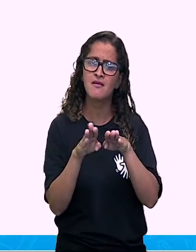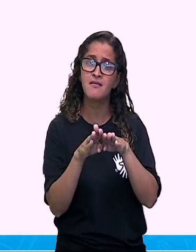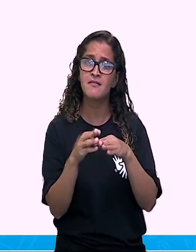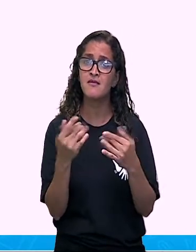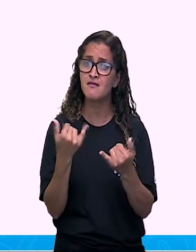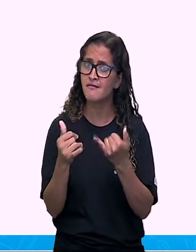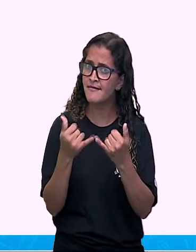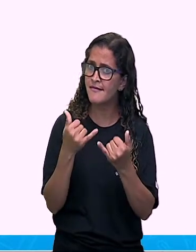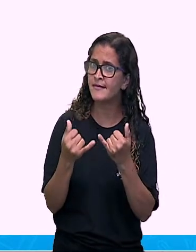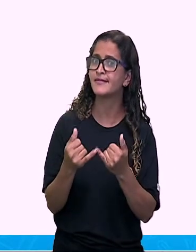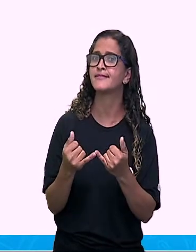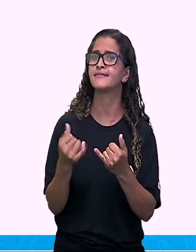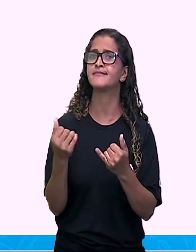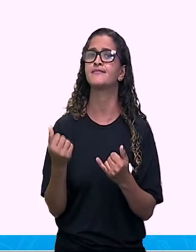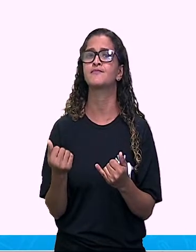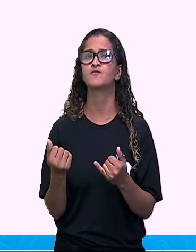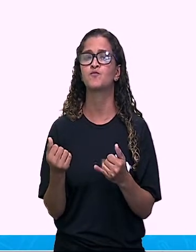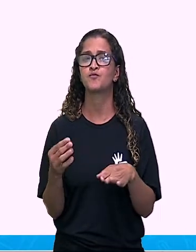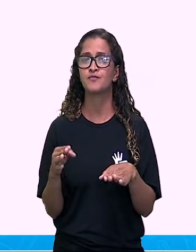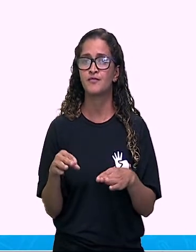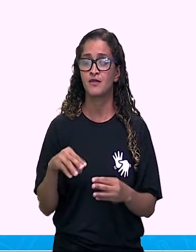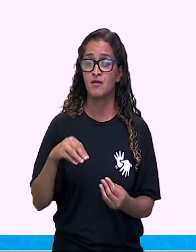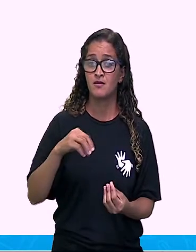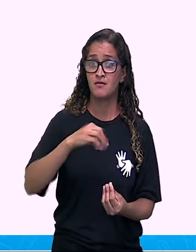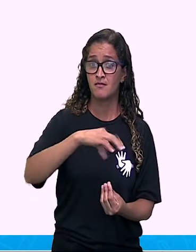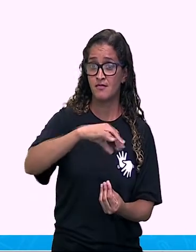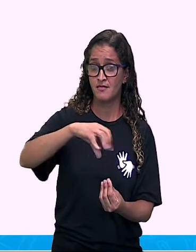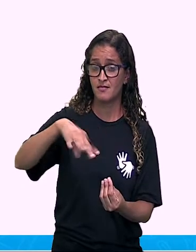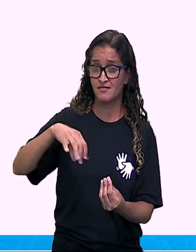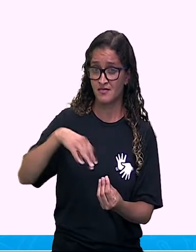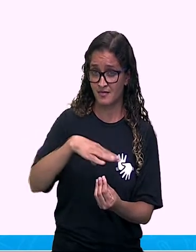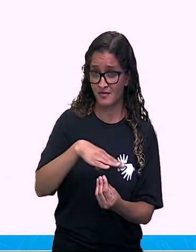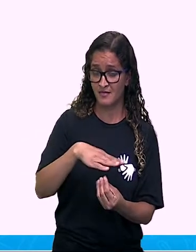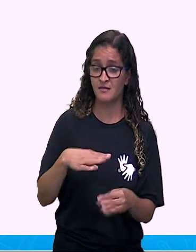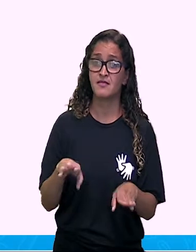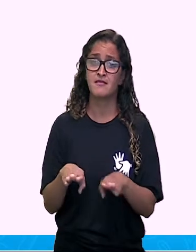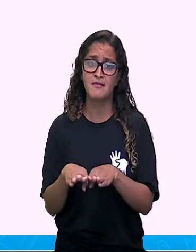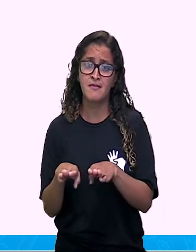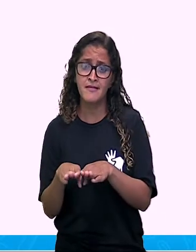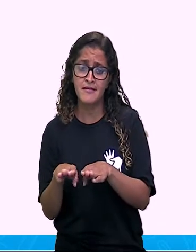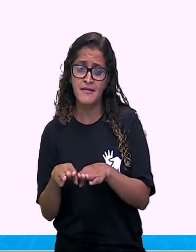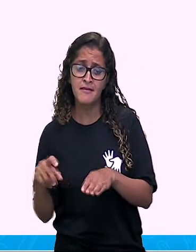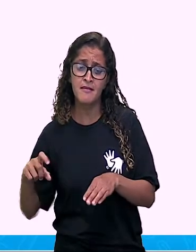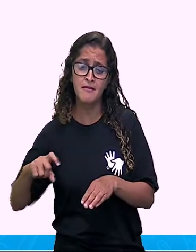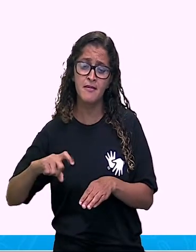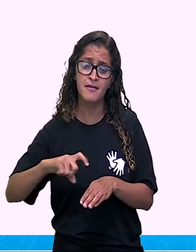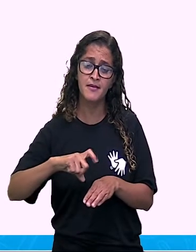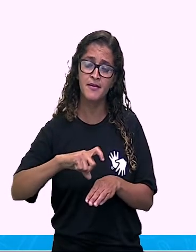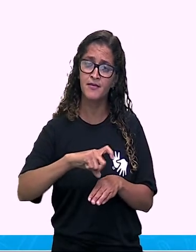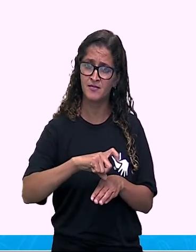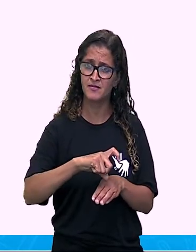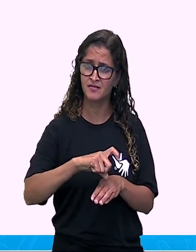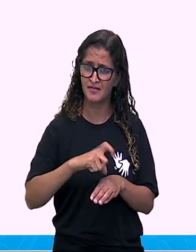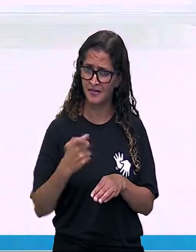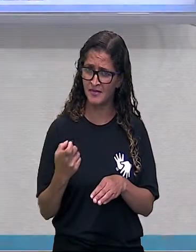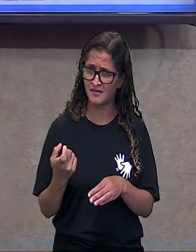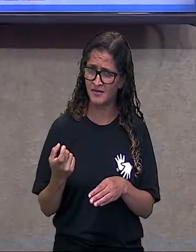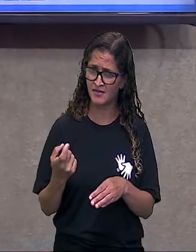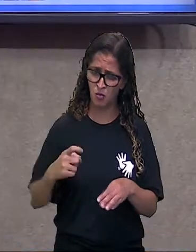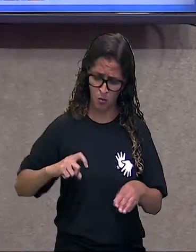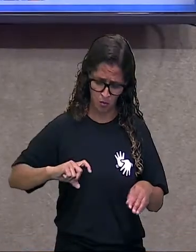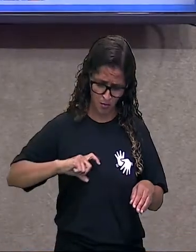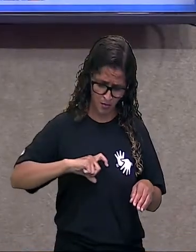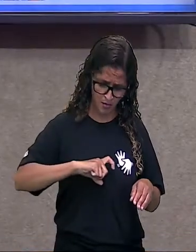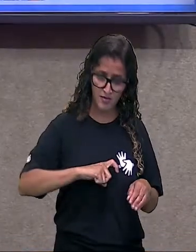fugos geram seres semelhantes a si e até mesmo as bactérias. Professora, mas as bactérias